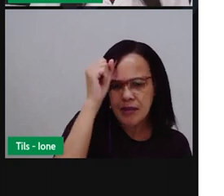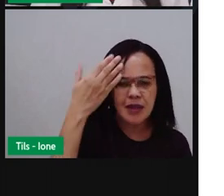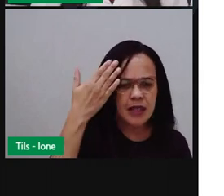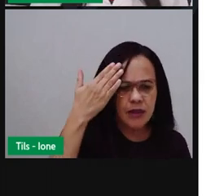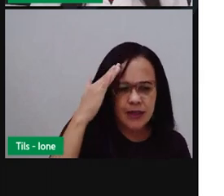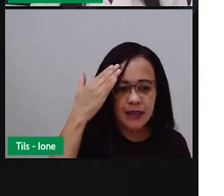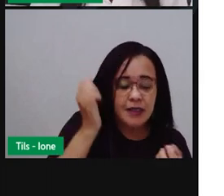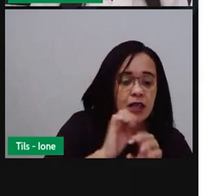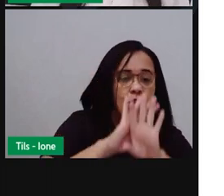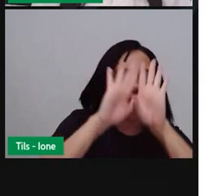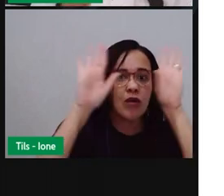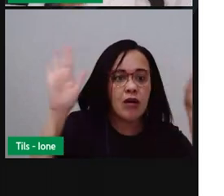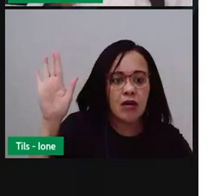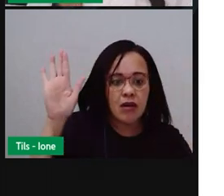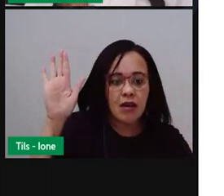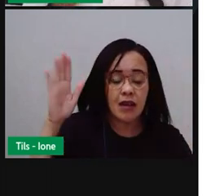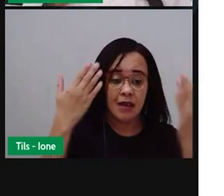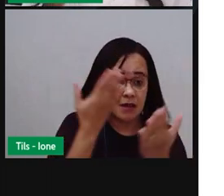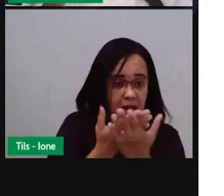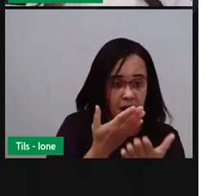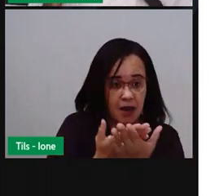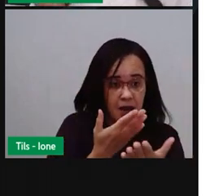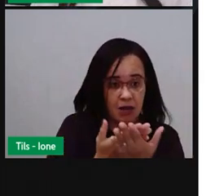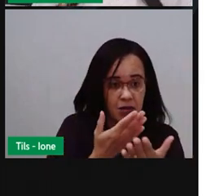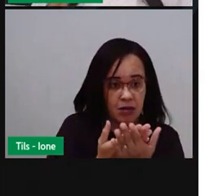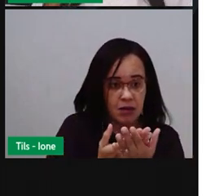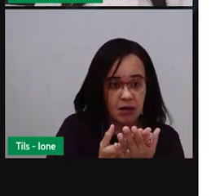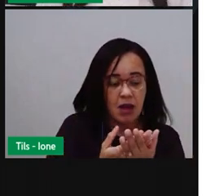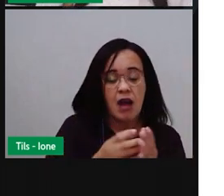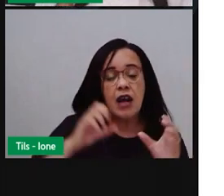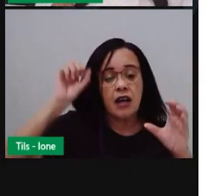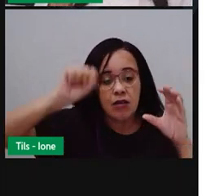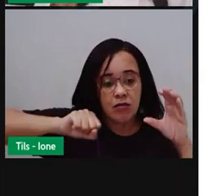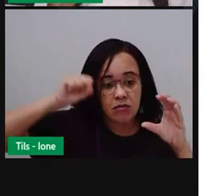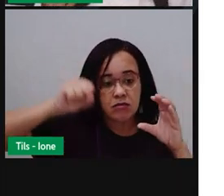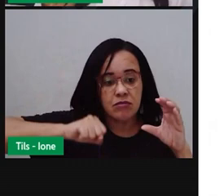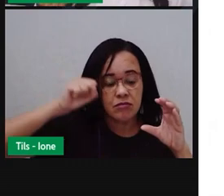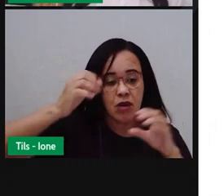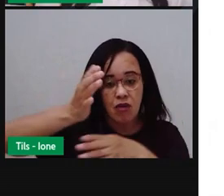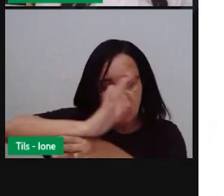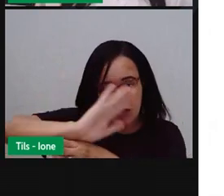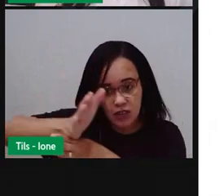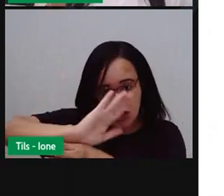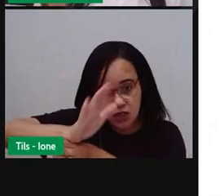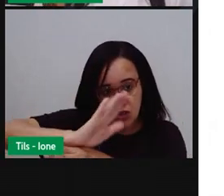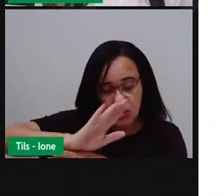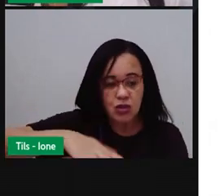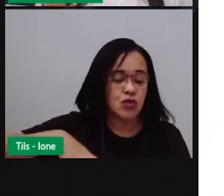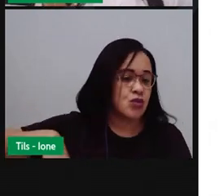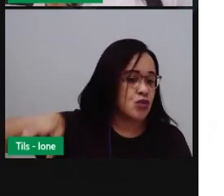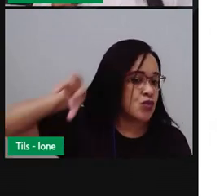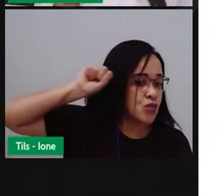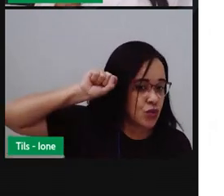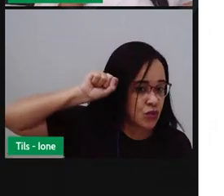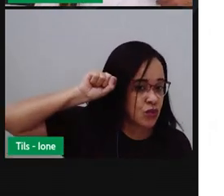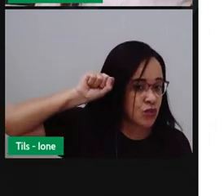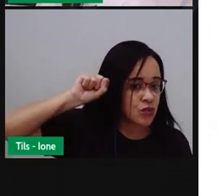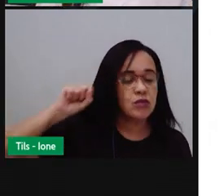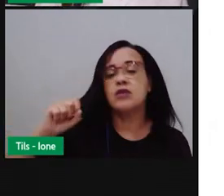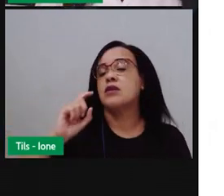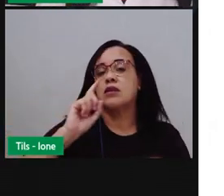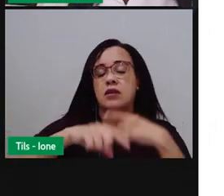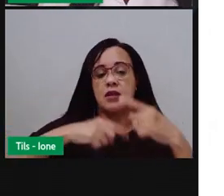discutido aqui na nossa aula. E aí você vai gravar um vídeo, um áudio, dizendo isso,